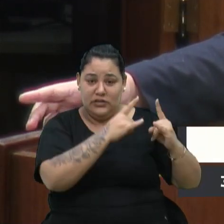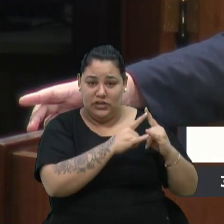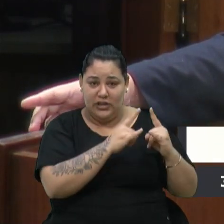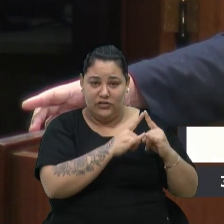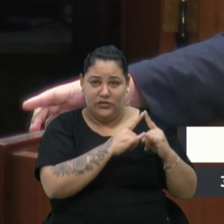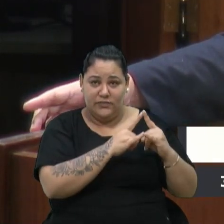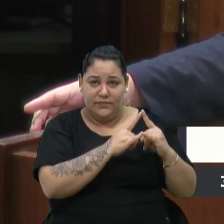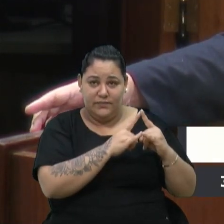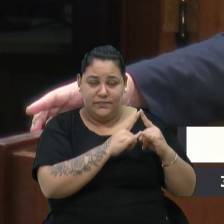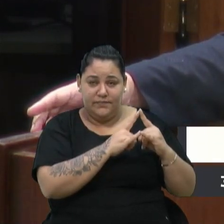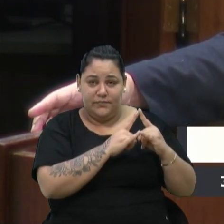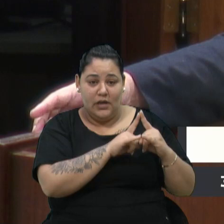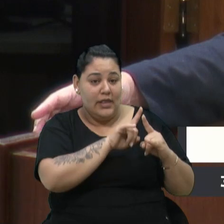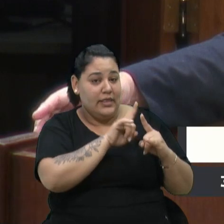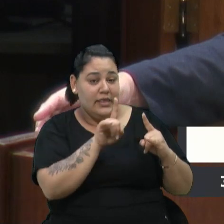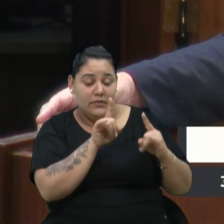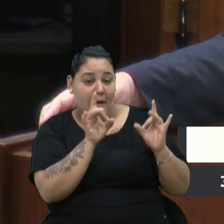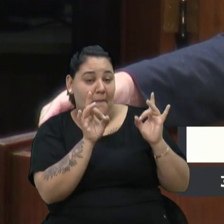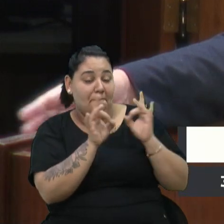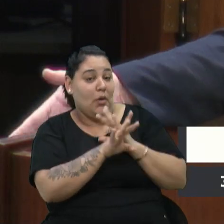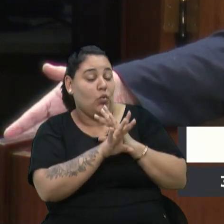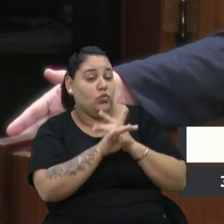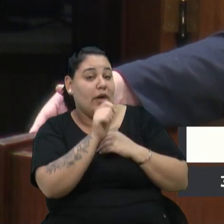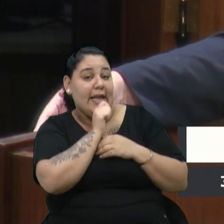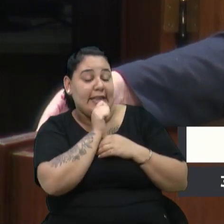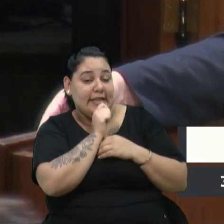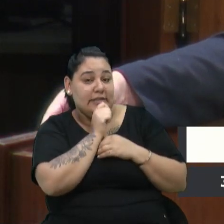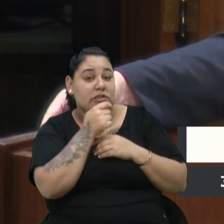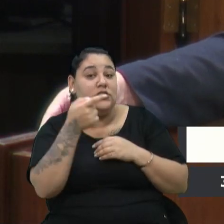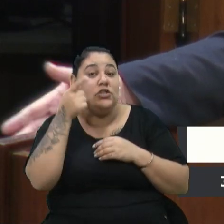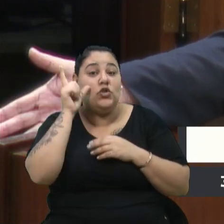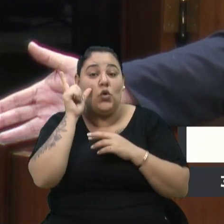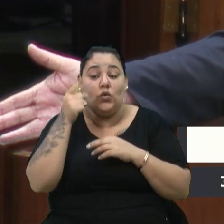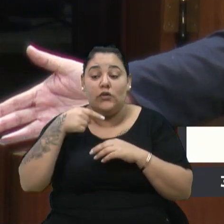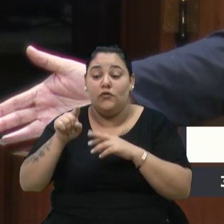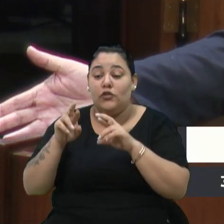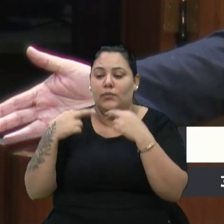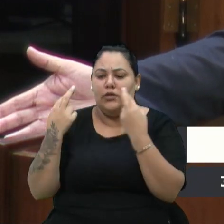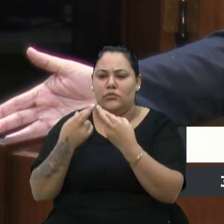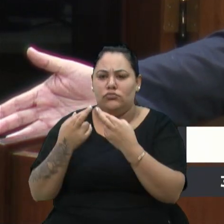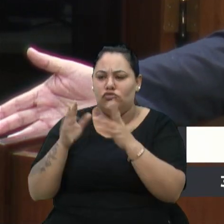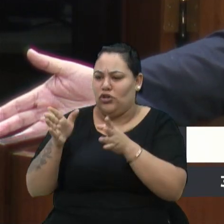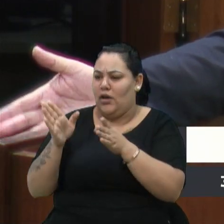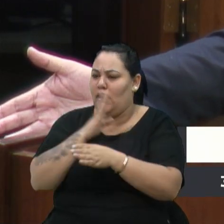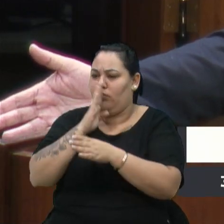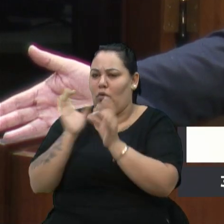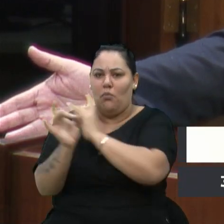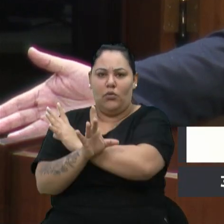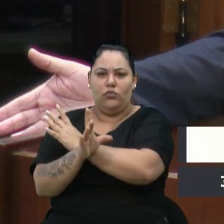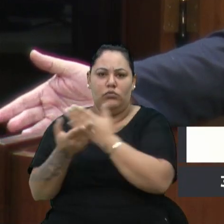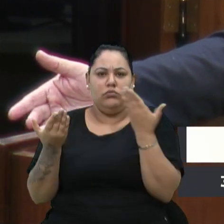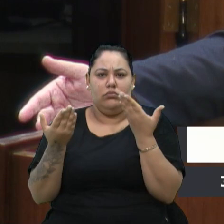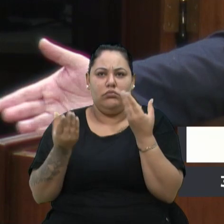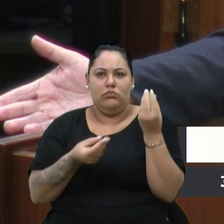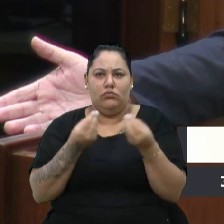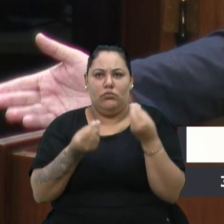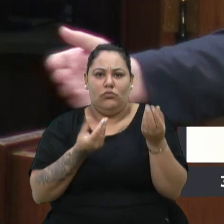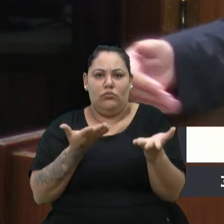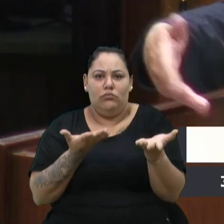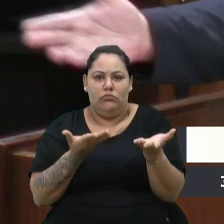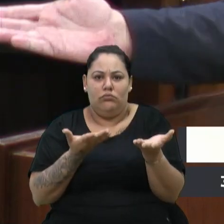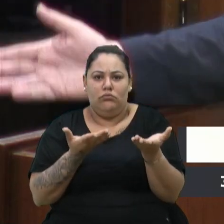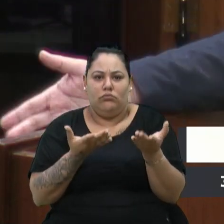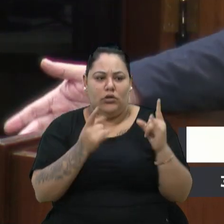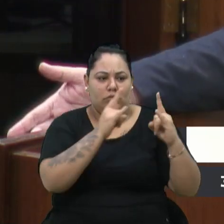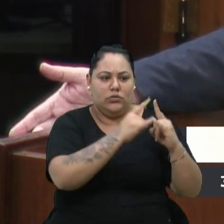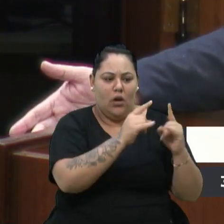estava decidido sobre isso, e ontem nós fomos em uma reunião onde tudo já estava decidido. Tudo já estava decidido, inclusive a